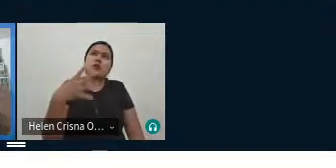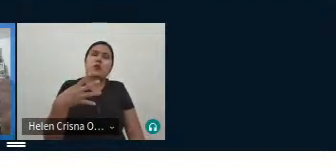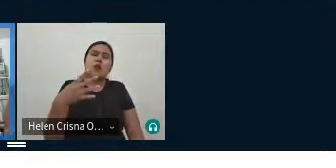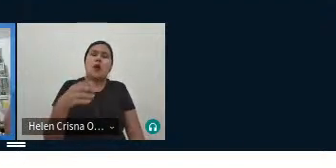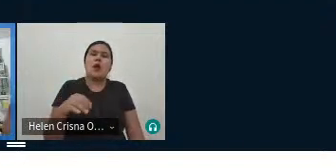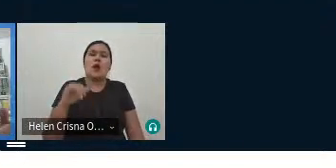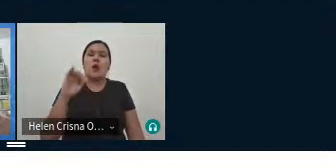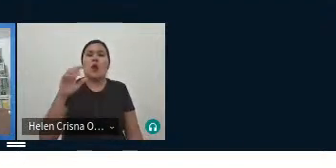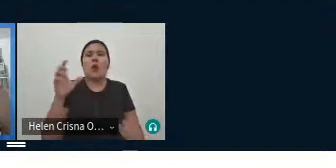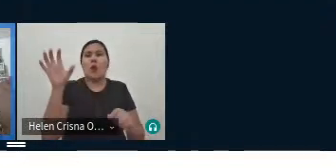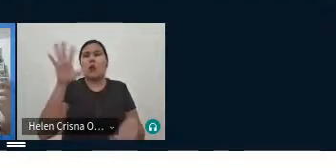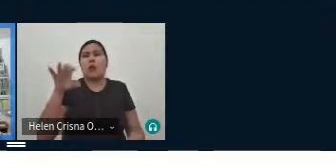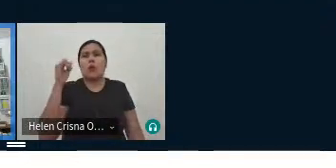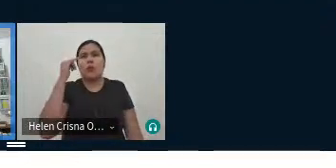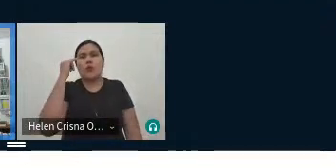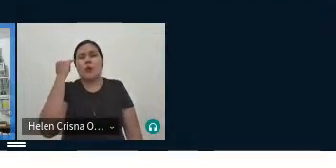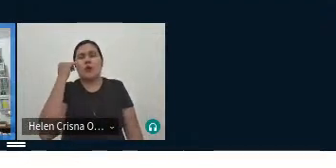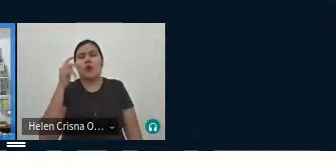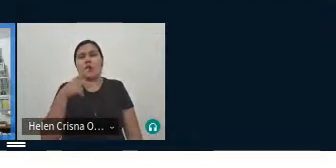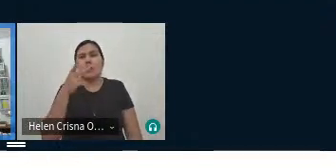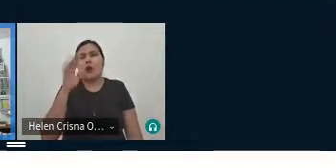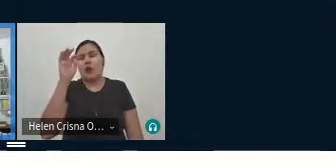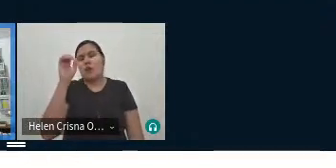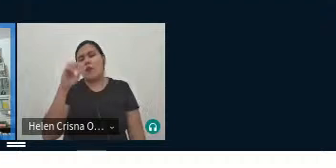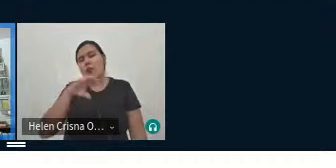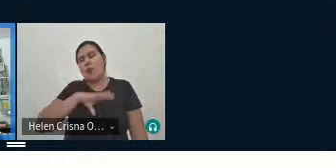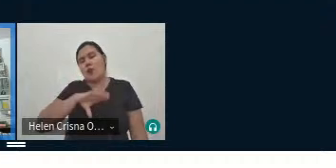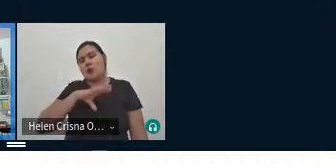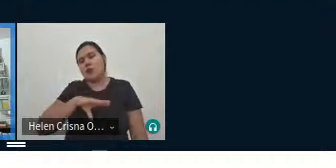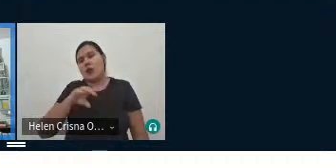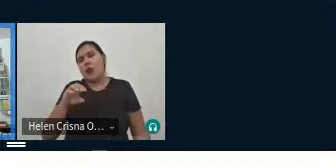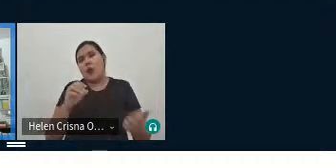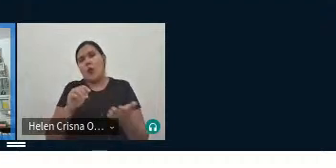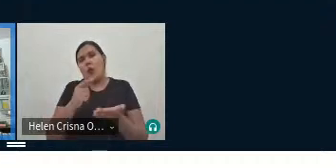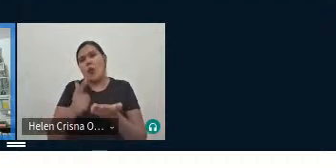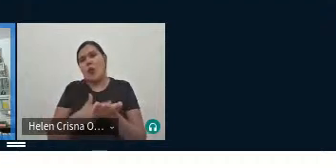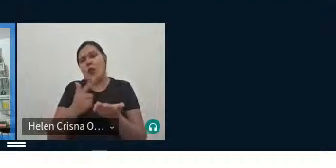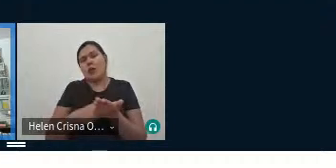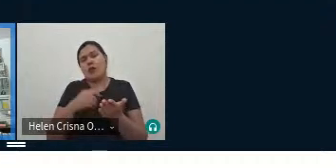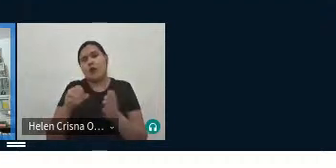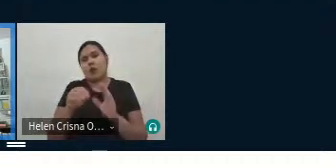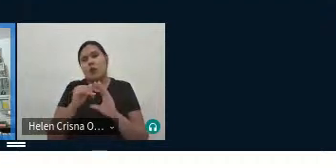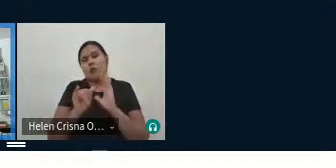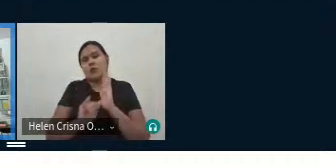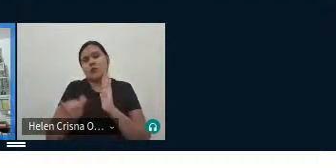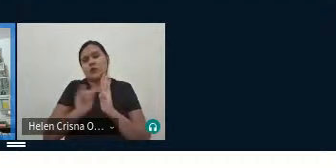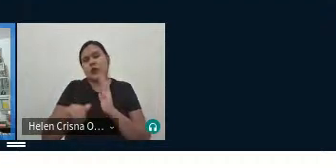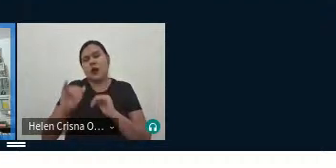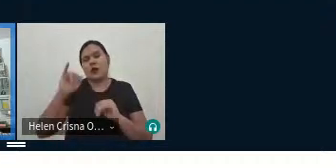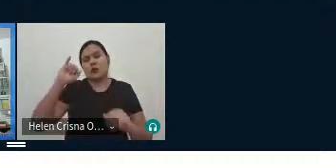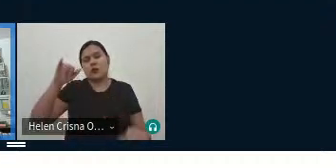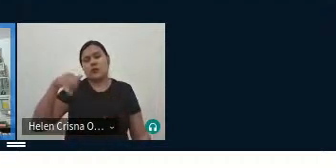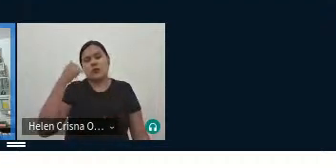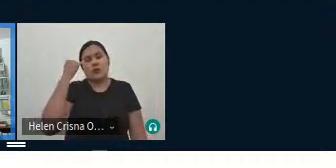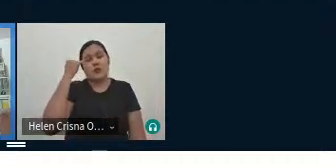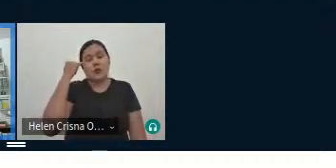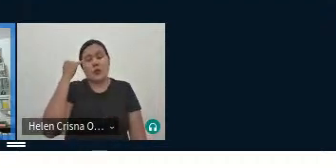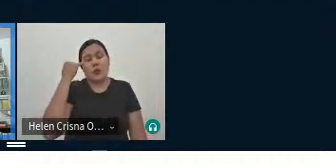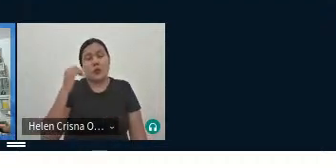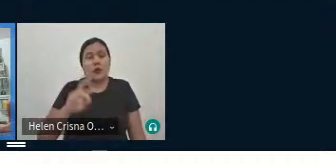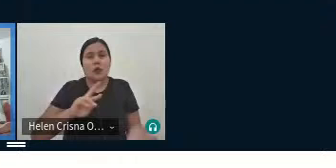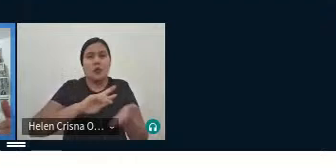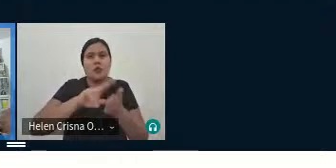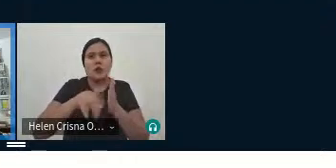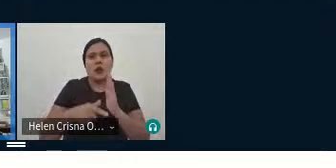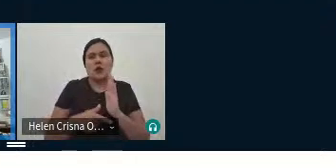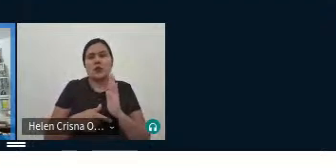Japão falava-se português, obras foram publicadas em português no Japão, então, vários elementos da